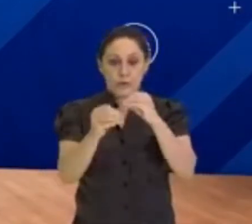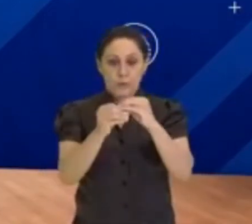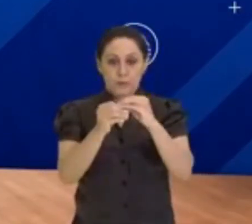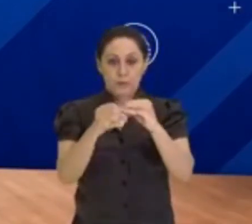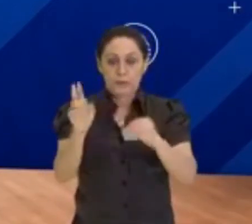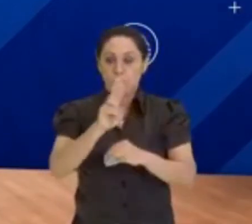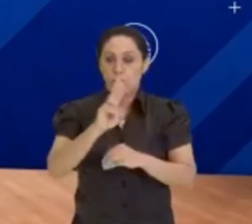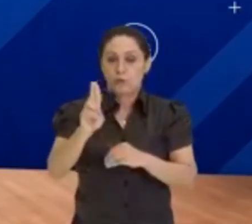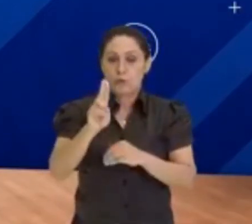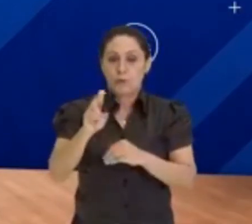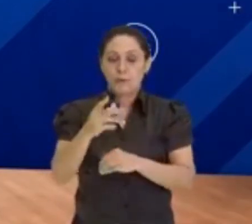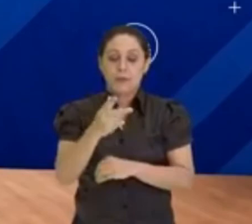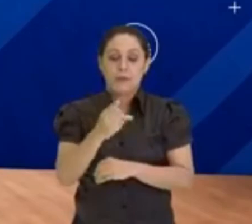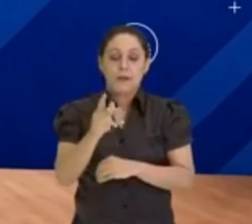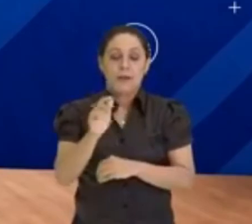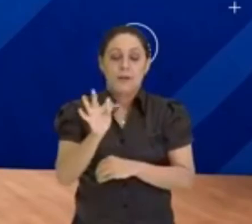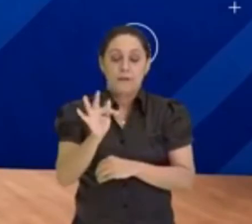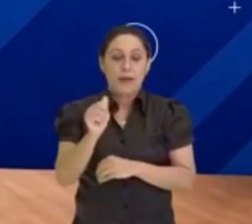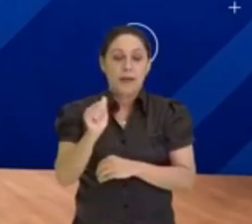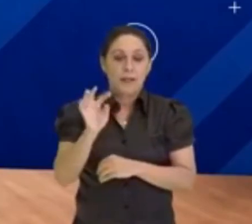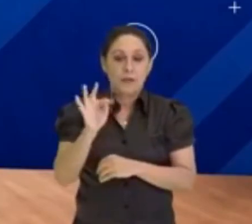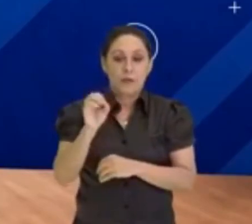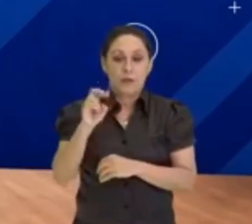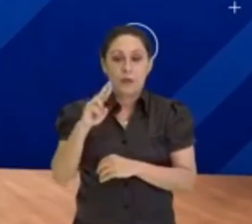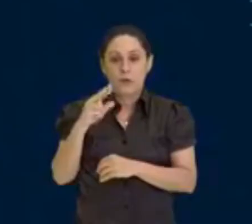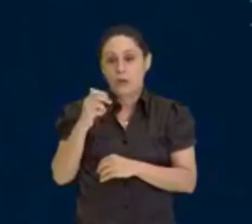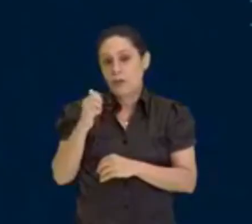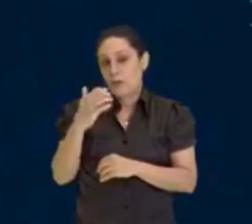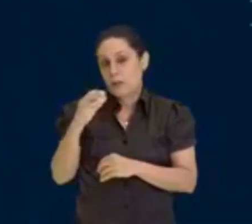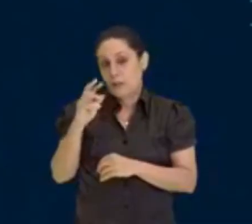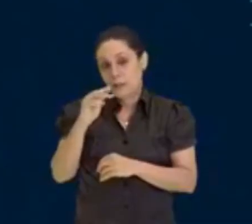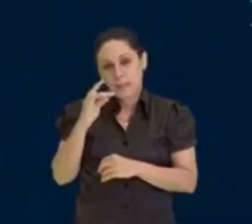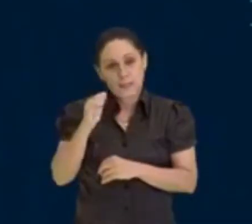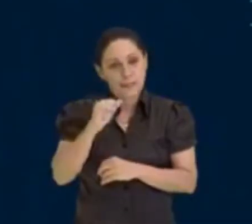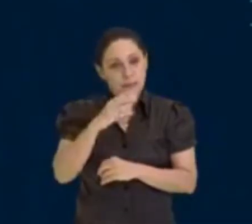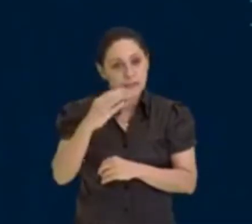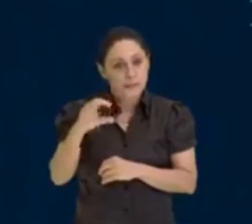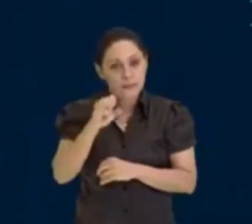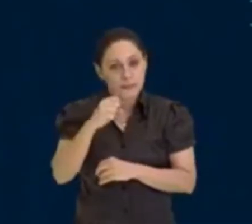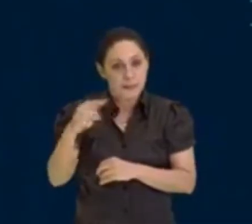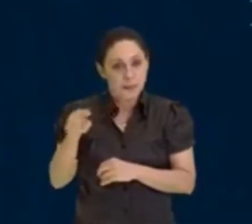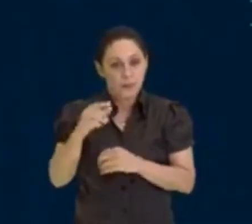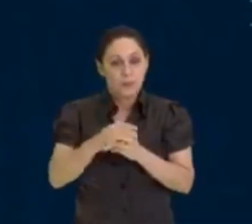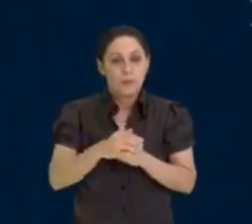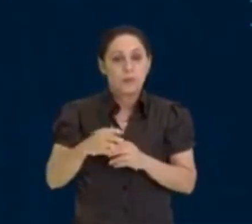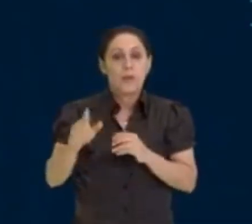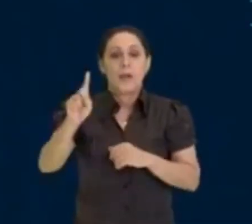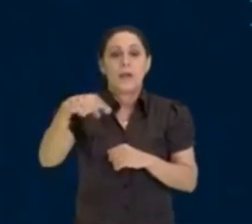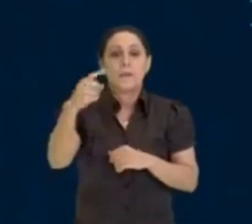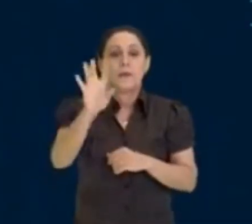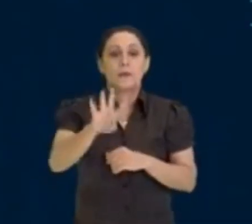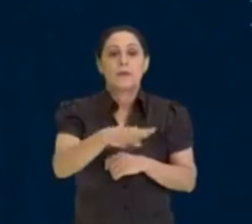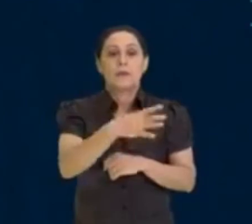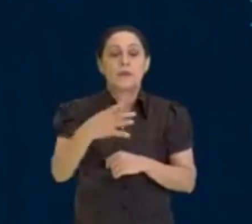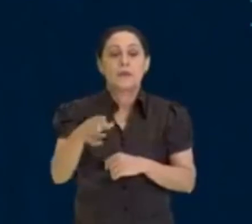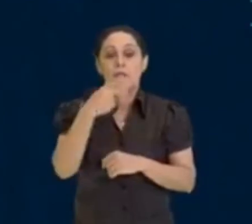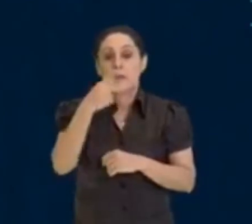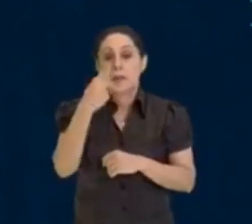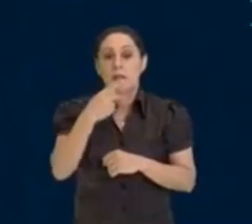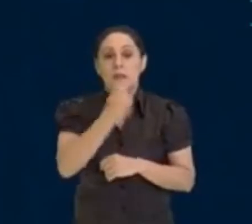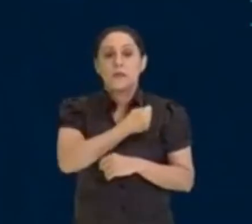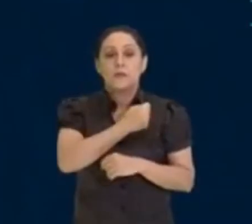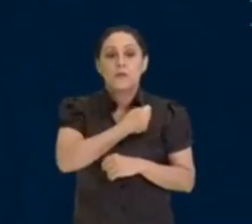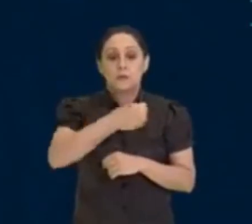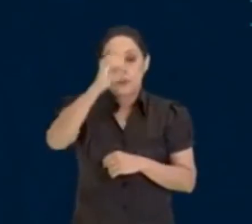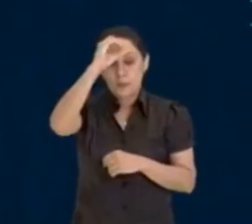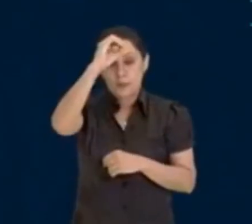fatoração de números primos, tá bom? Então, vamos lá, próxima cartelinha aqui, nós falamos do número 0, falamos do número 1, né? Que